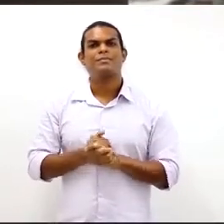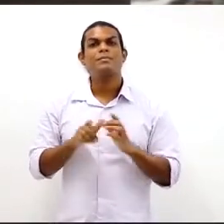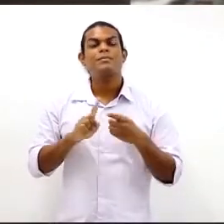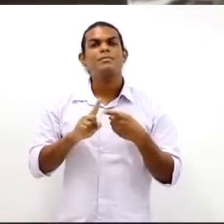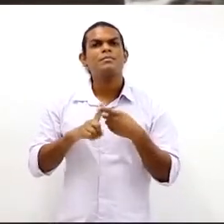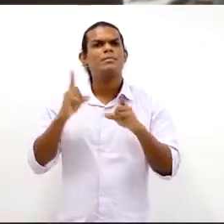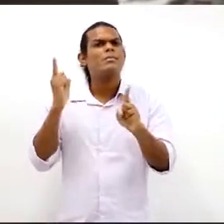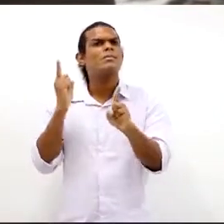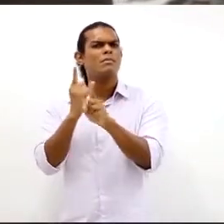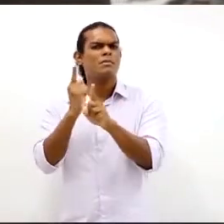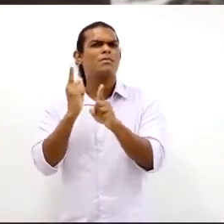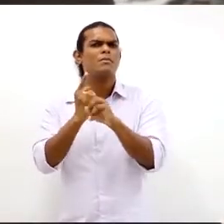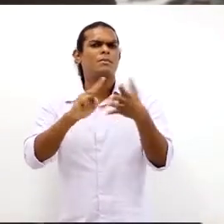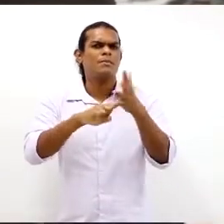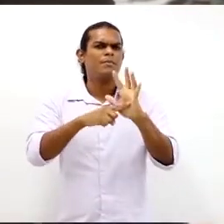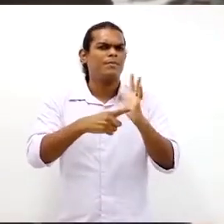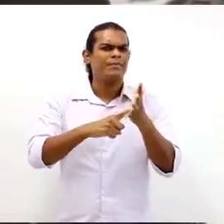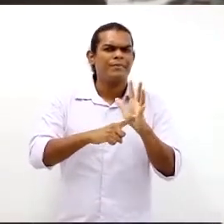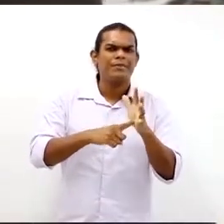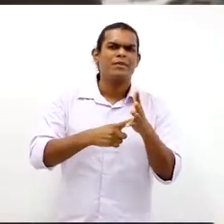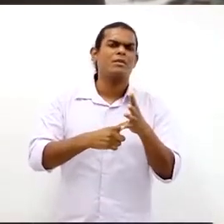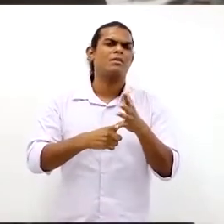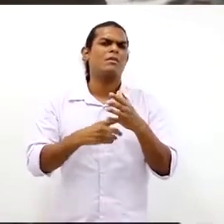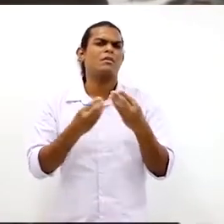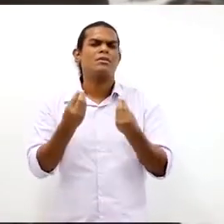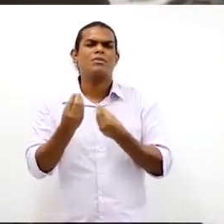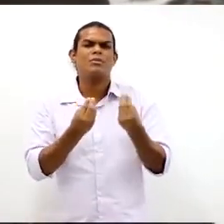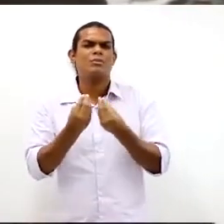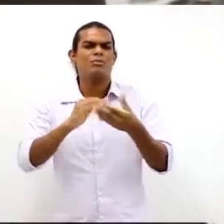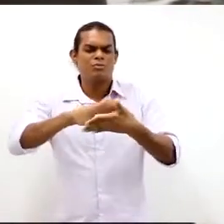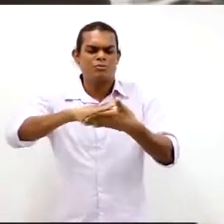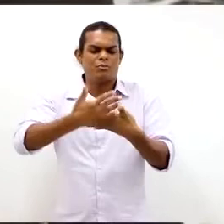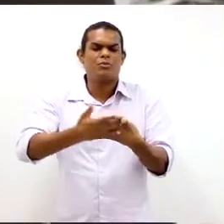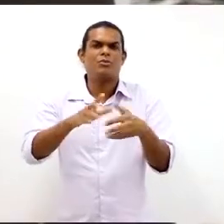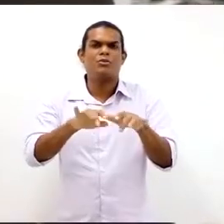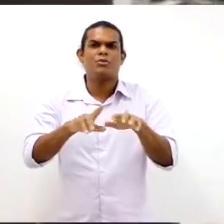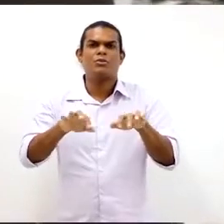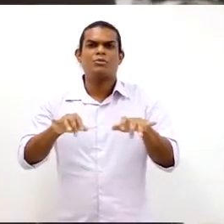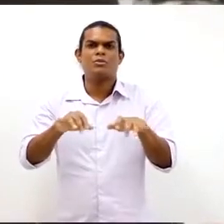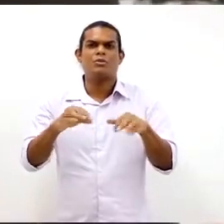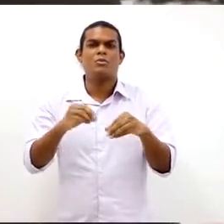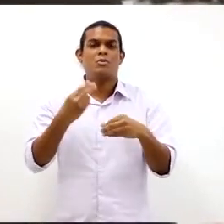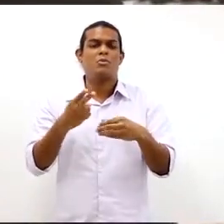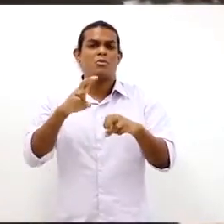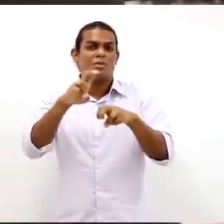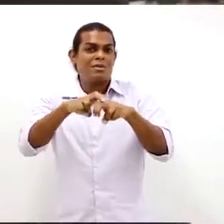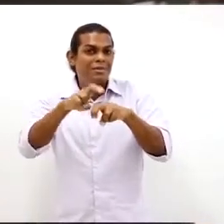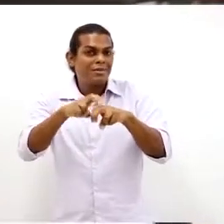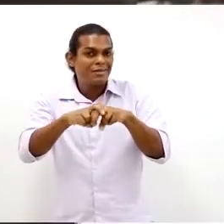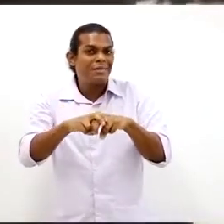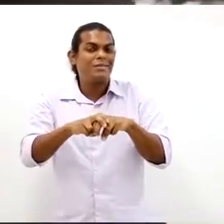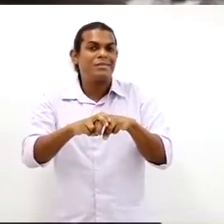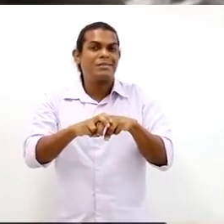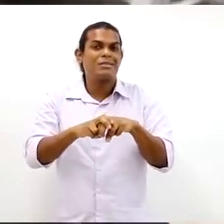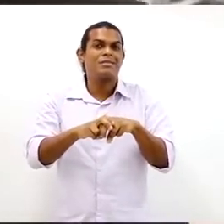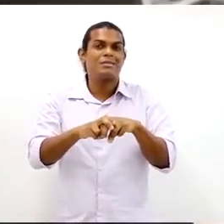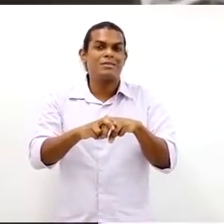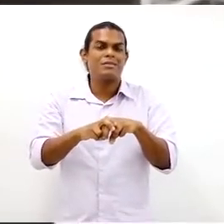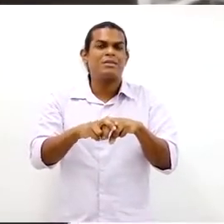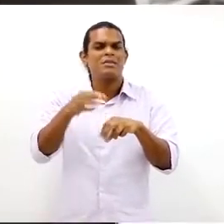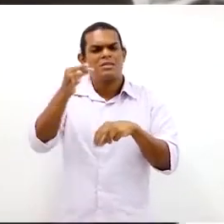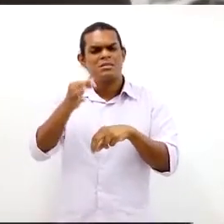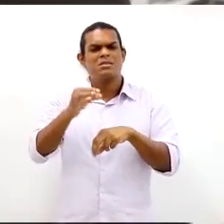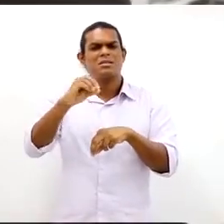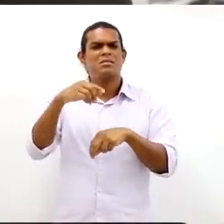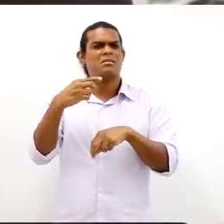maquinários tipo computador, mesa de computador, cadeira de sentar para o trabalho, que estão adequadas